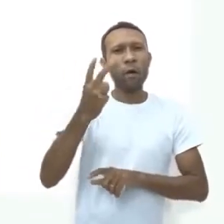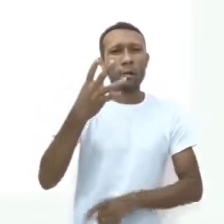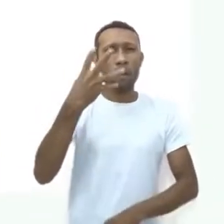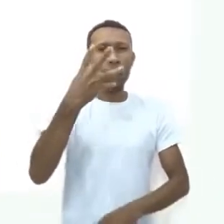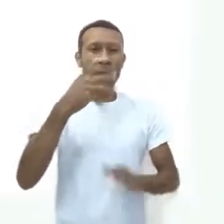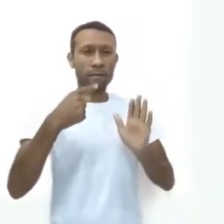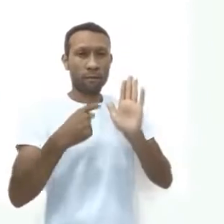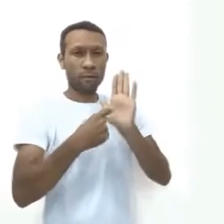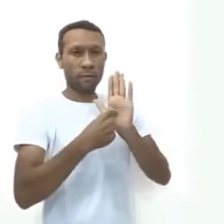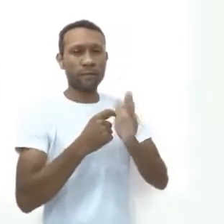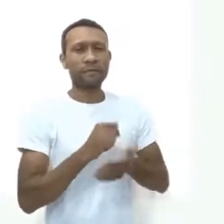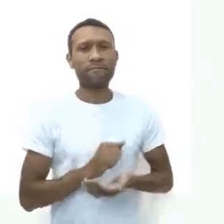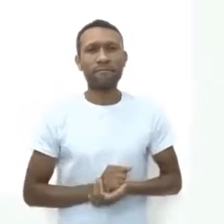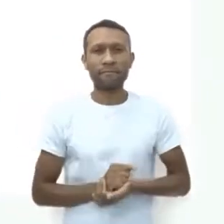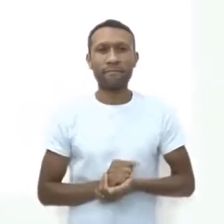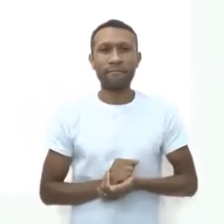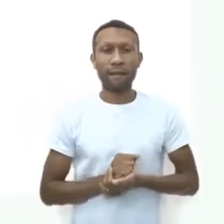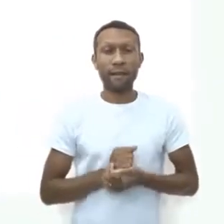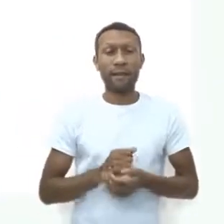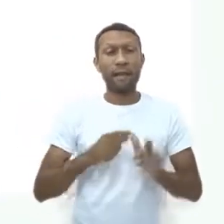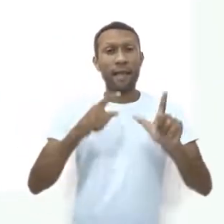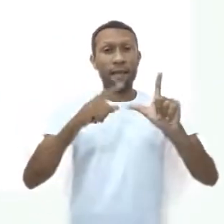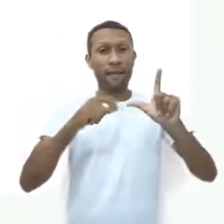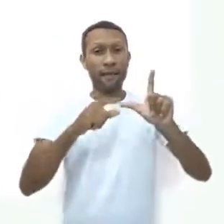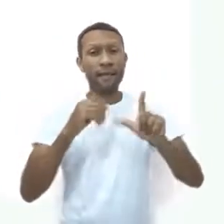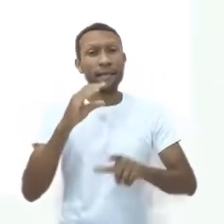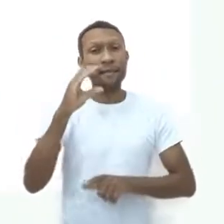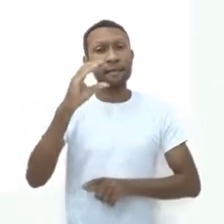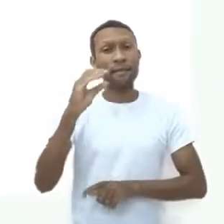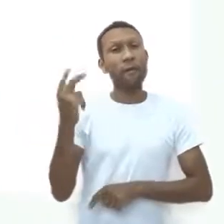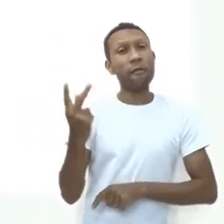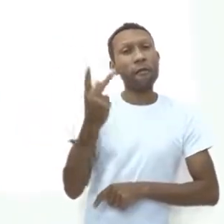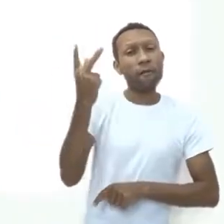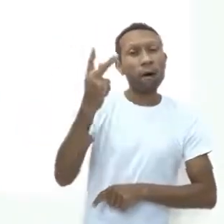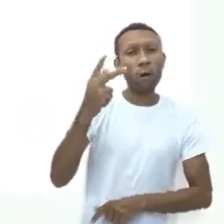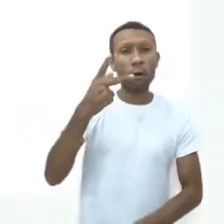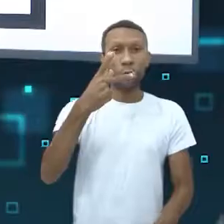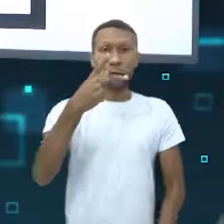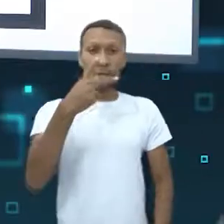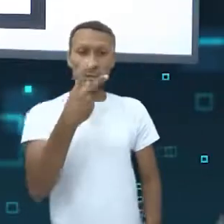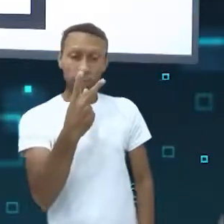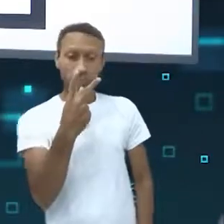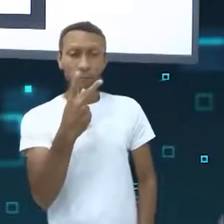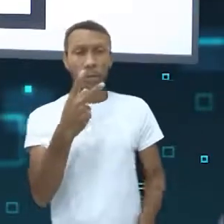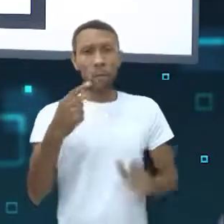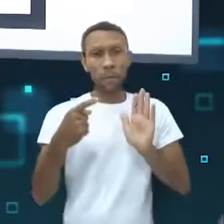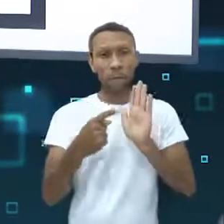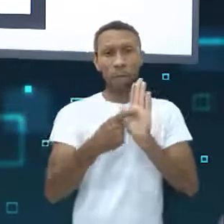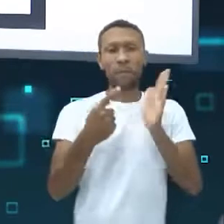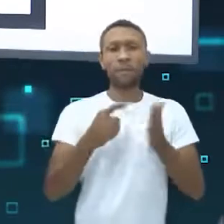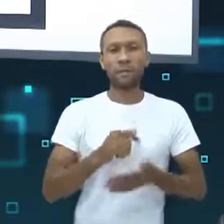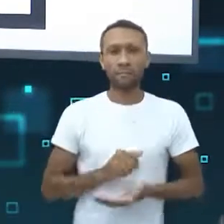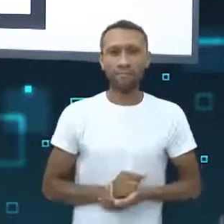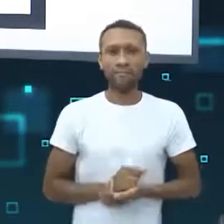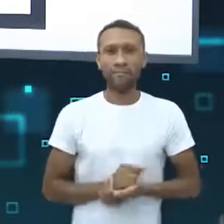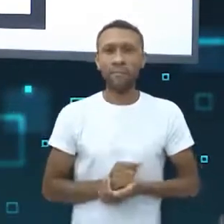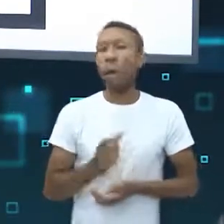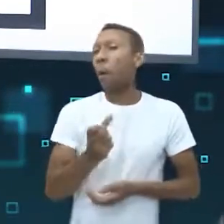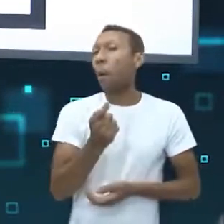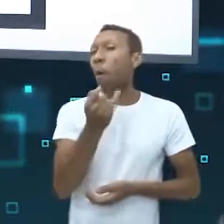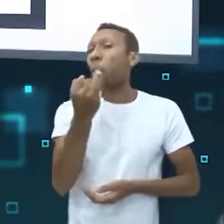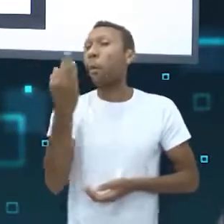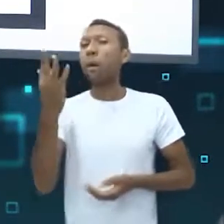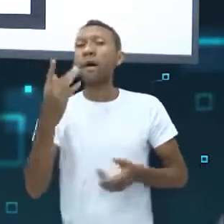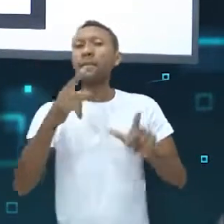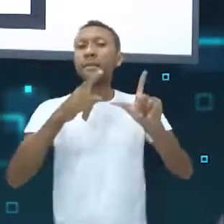pontos. E cada alternativa C valia dois pontos. Então, agora você vê quantas